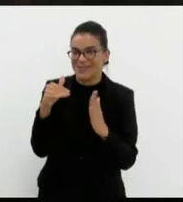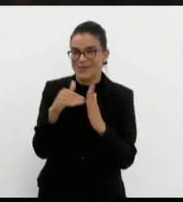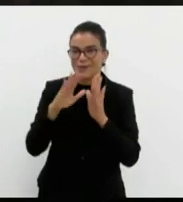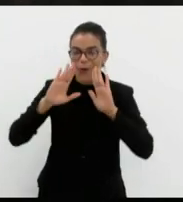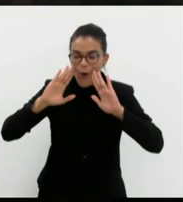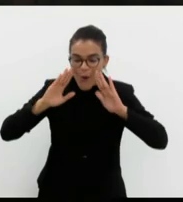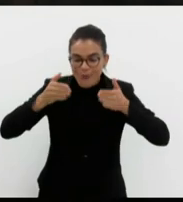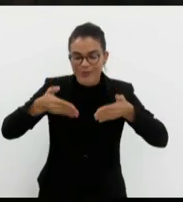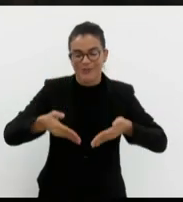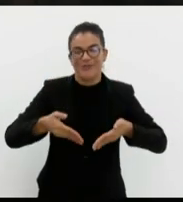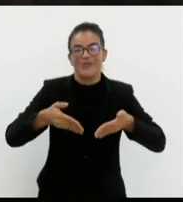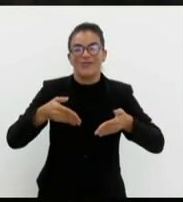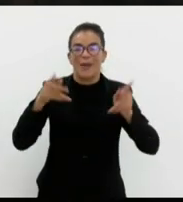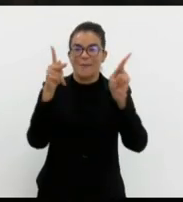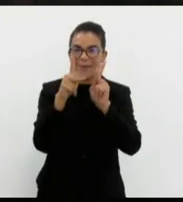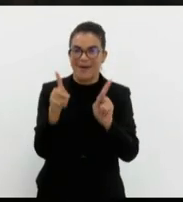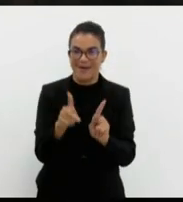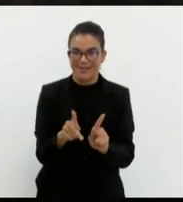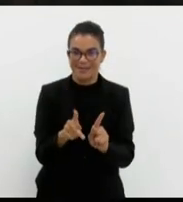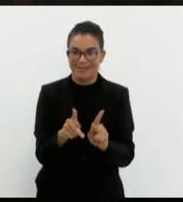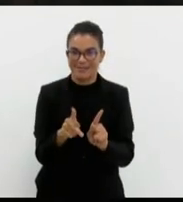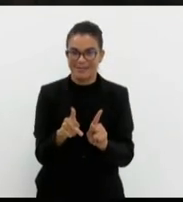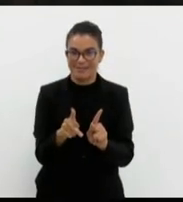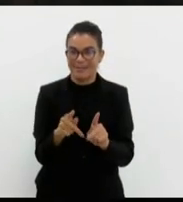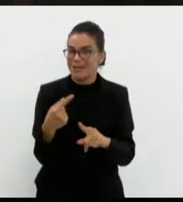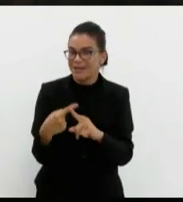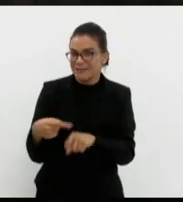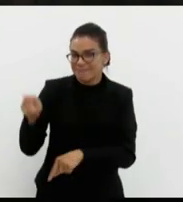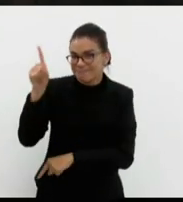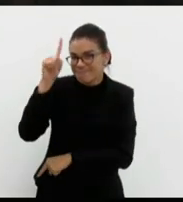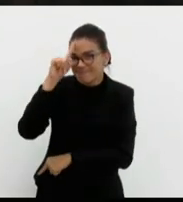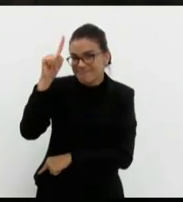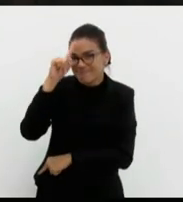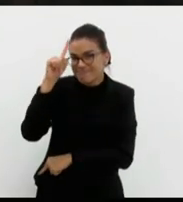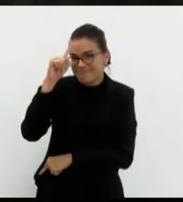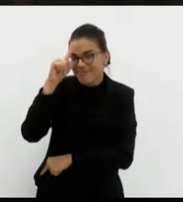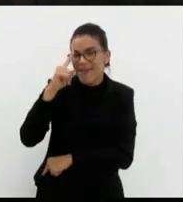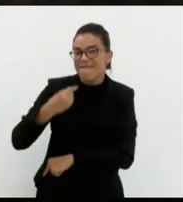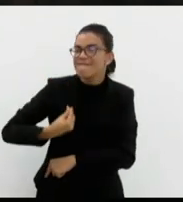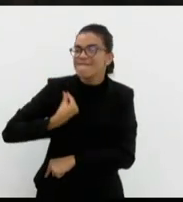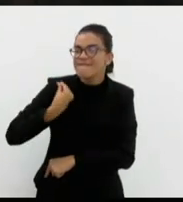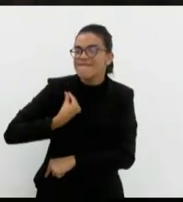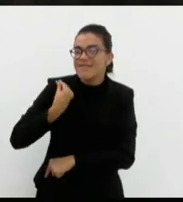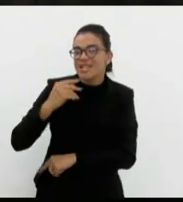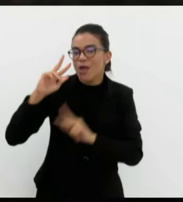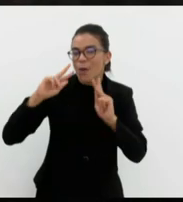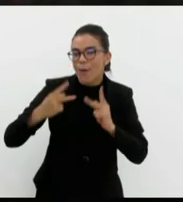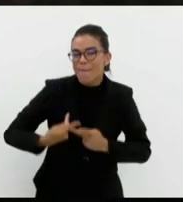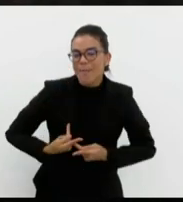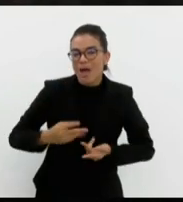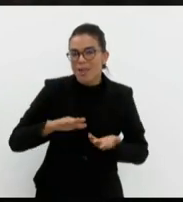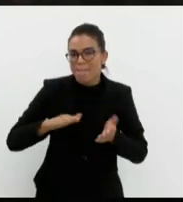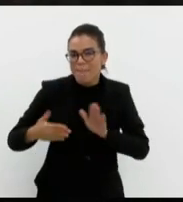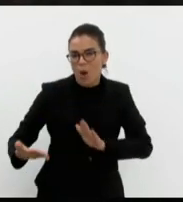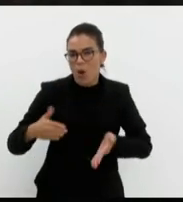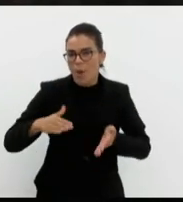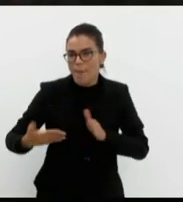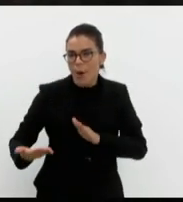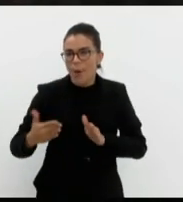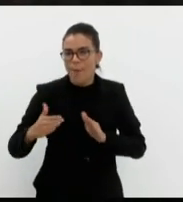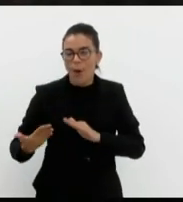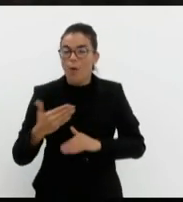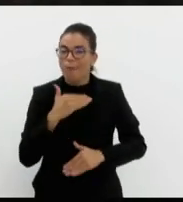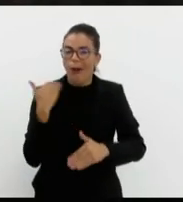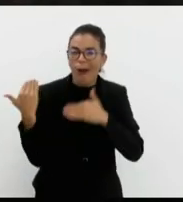direção à paz. que a cada dia mais vidas humanas se perdem. E essa que é a